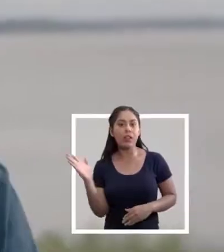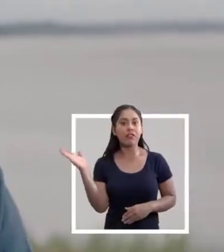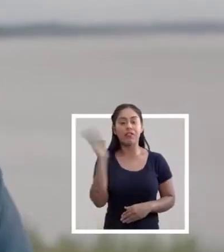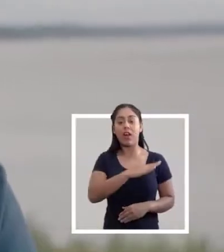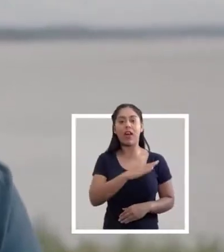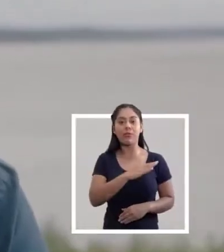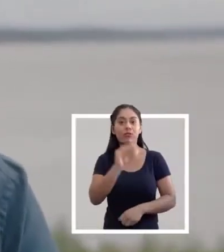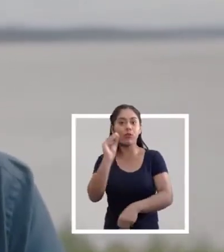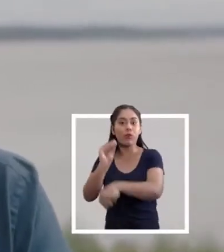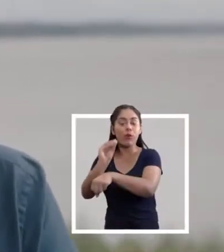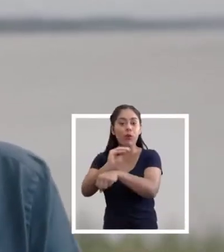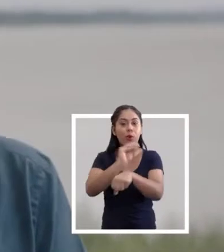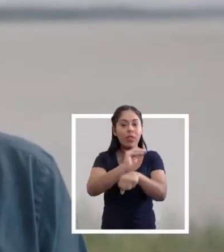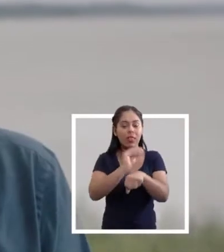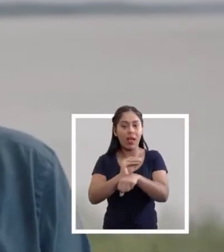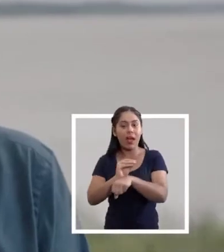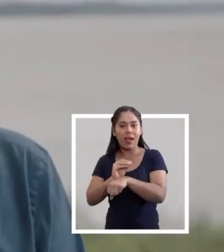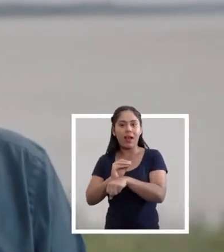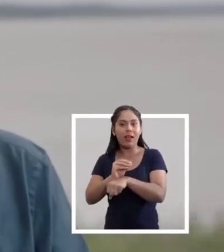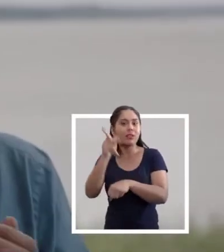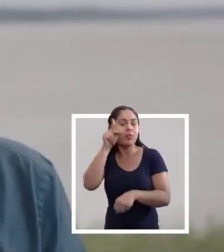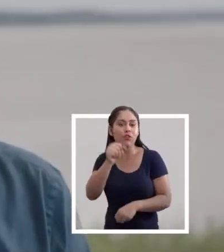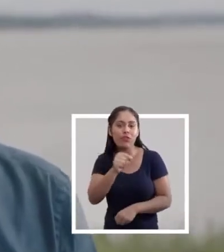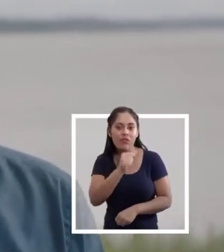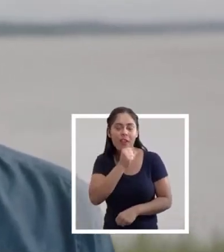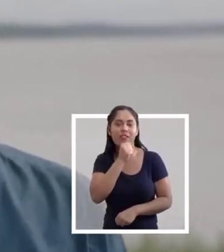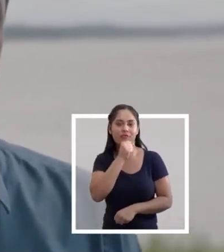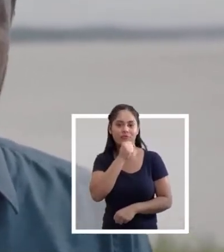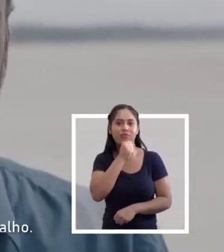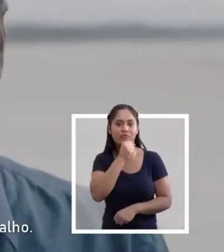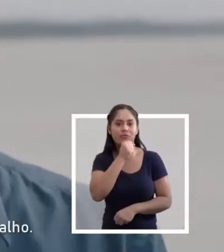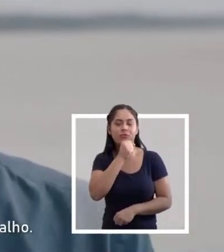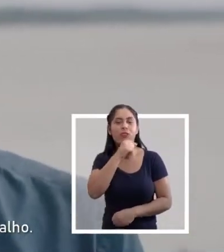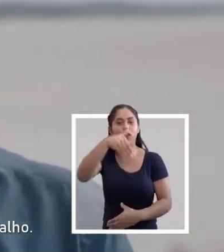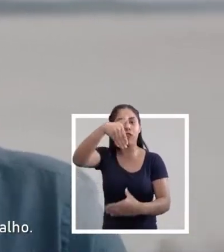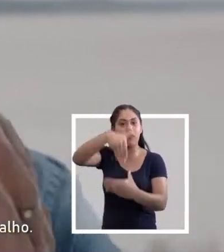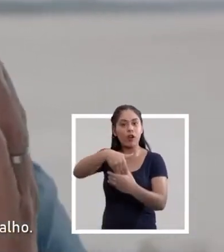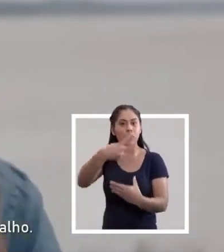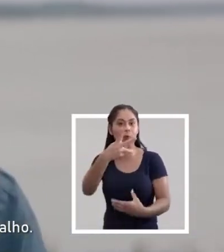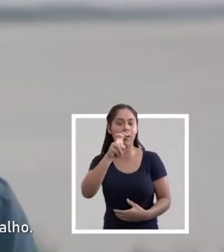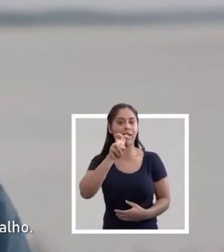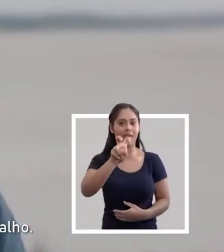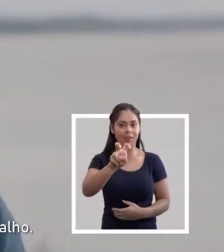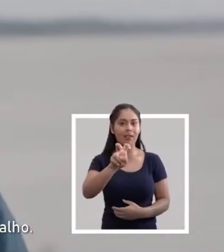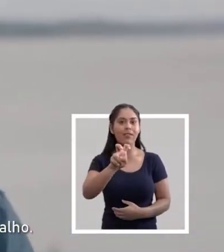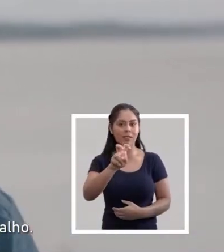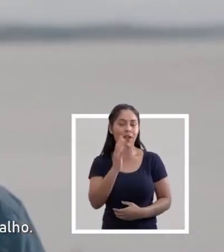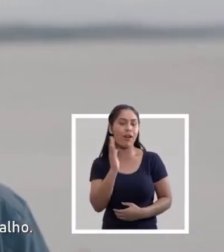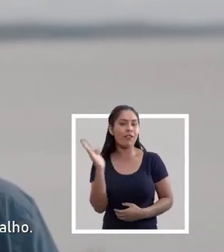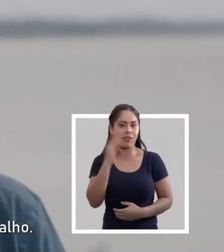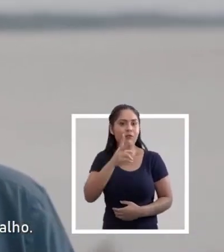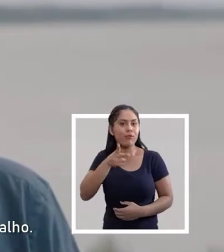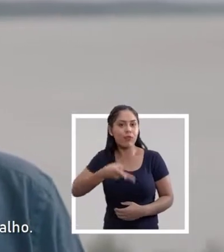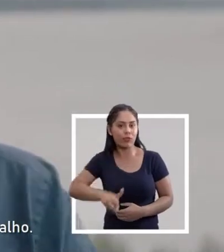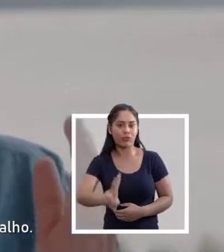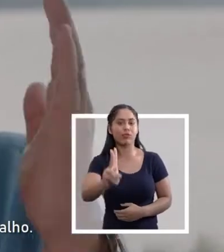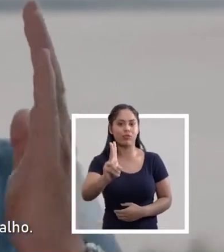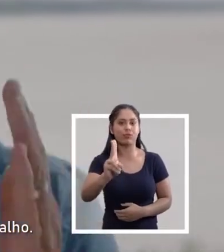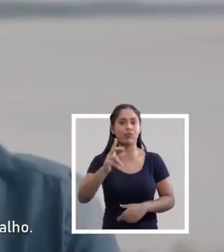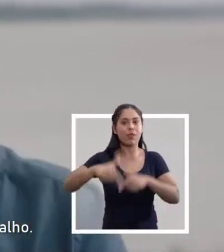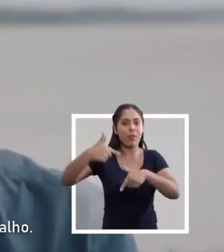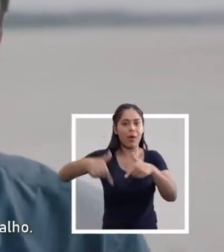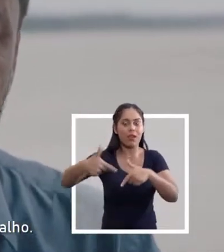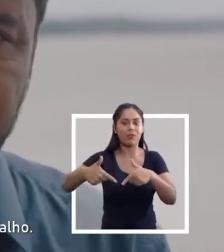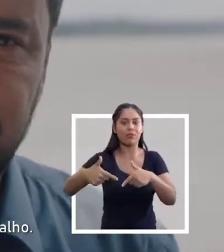Vamos juntos cuidar da nossa cidade, da nossa casa. Com o seu voto no 45, vamos continuar